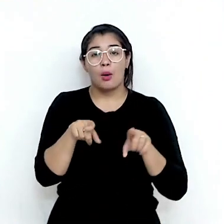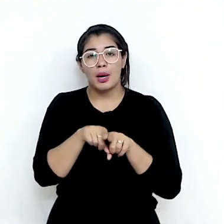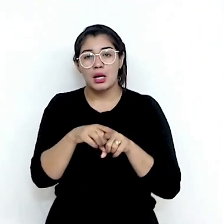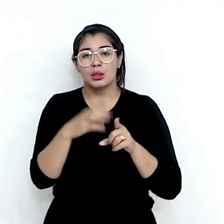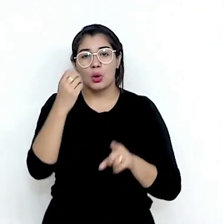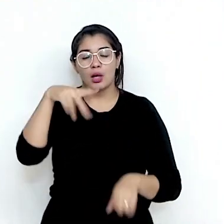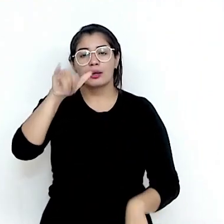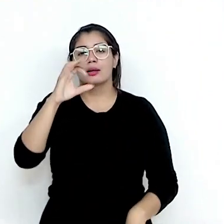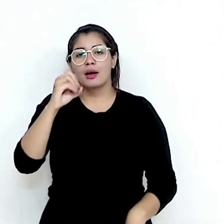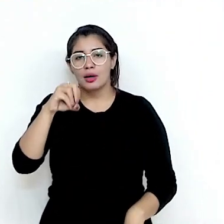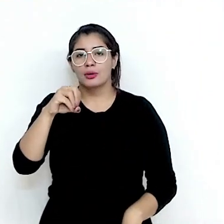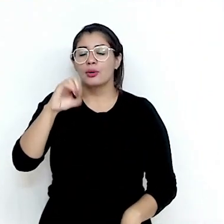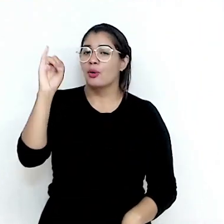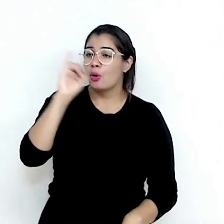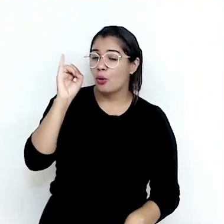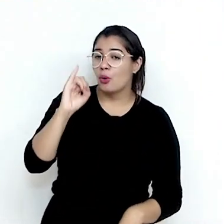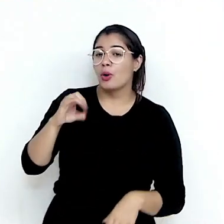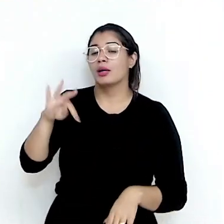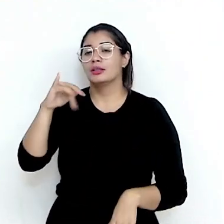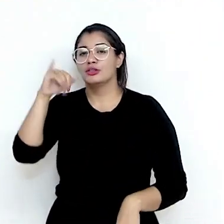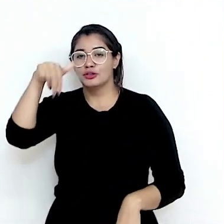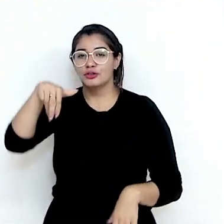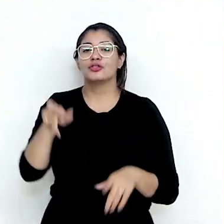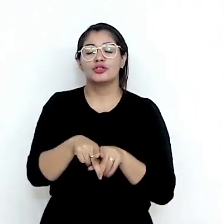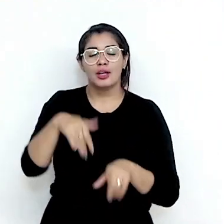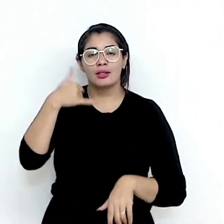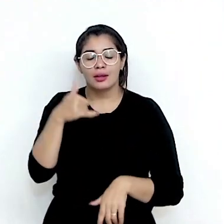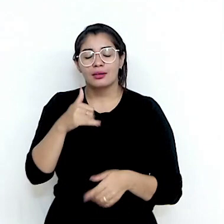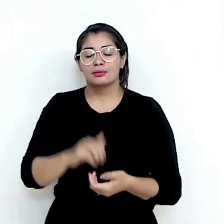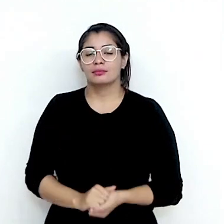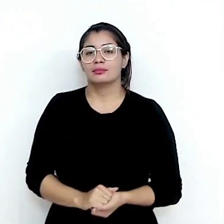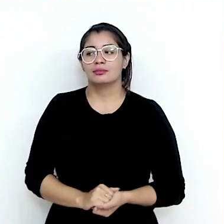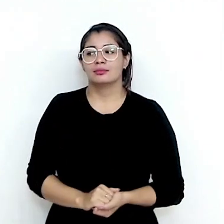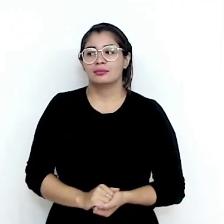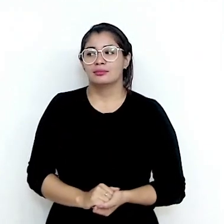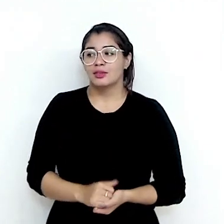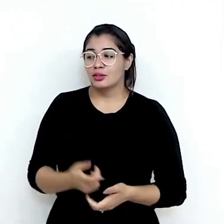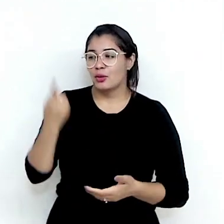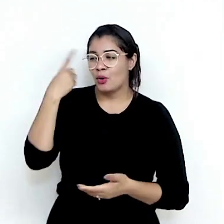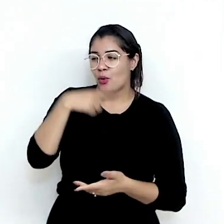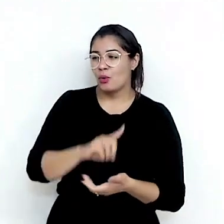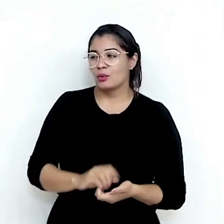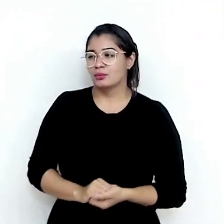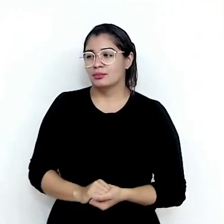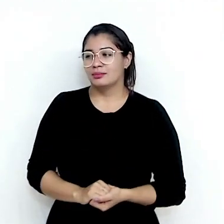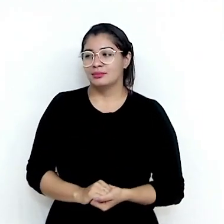e atende hoje a 100% das sedes dos municípios brasileiros. Hoje nós temos da ordem de quase